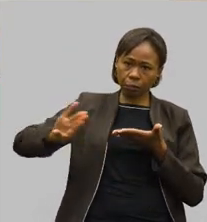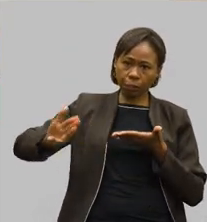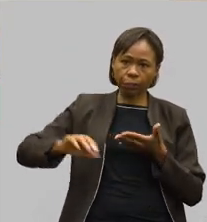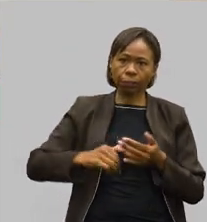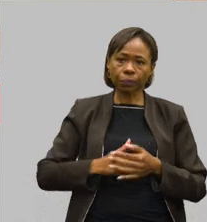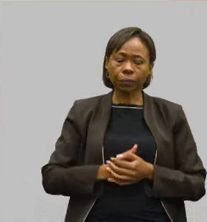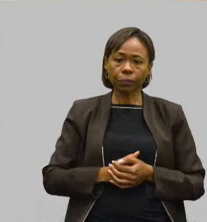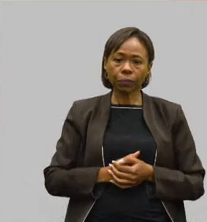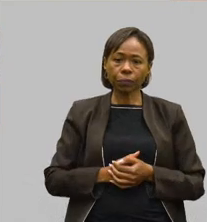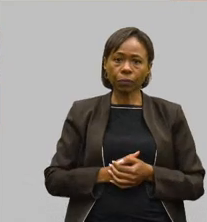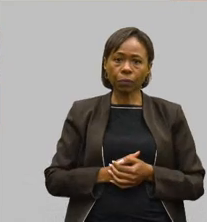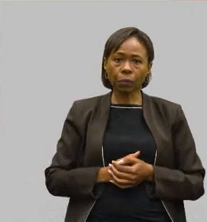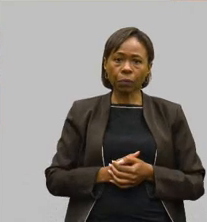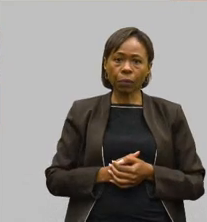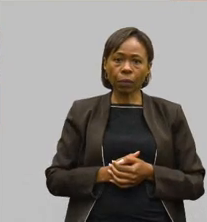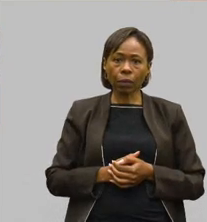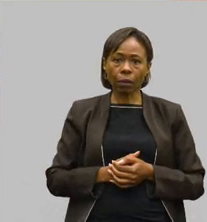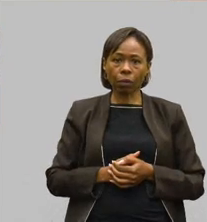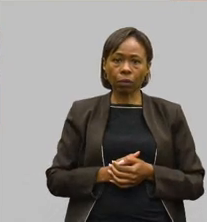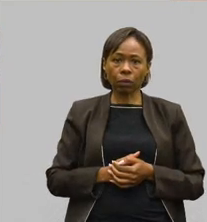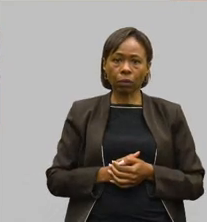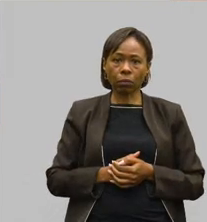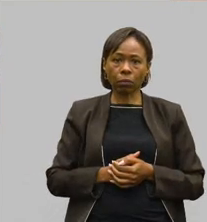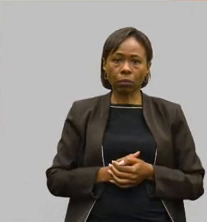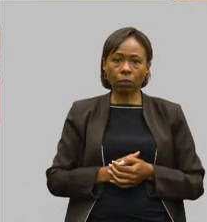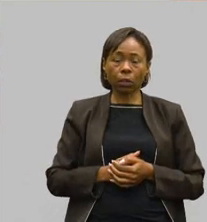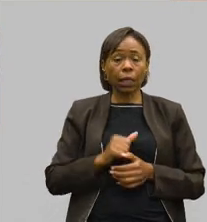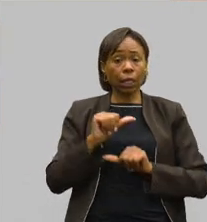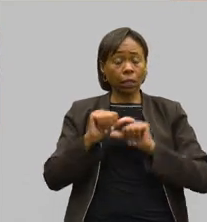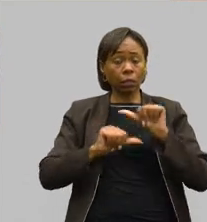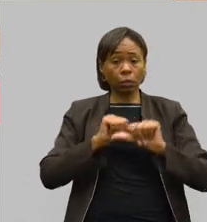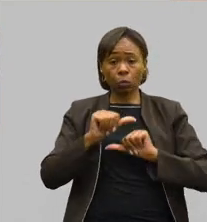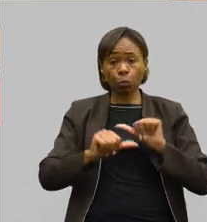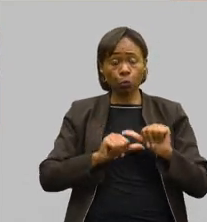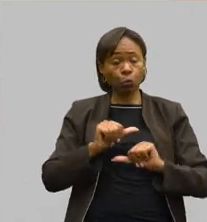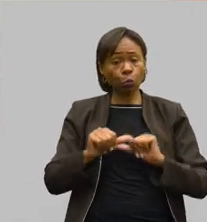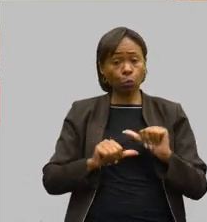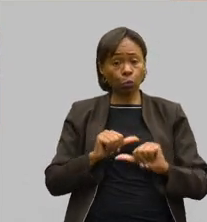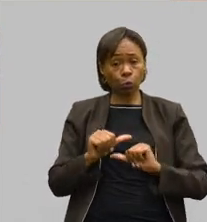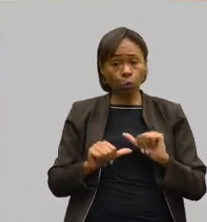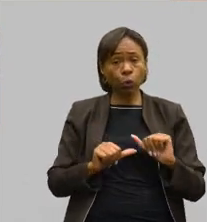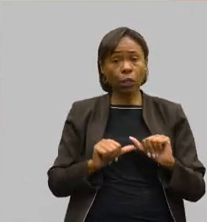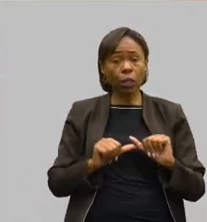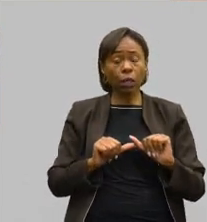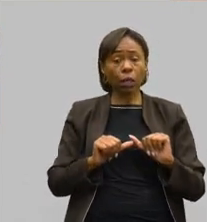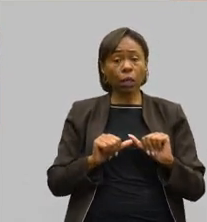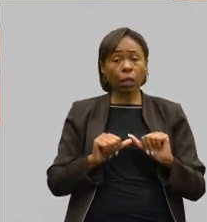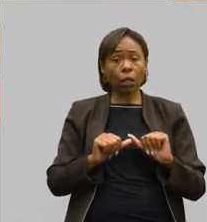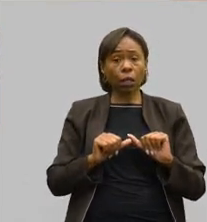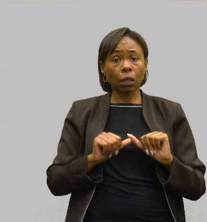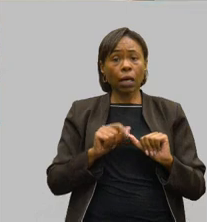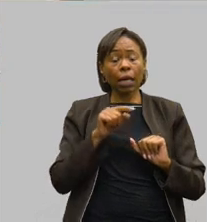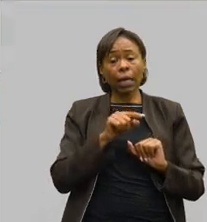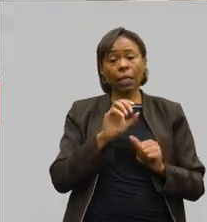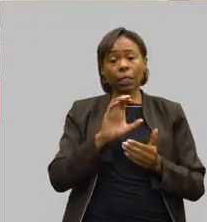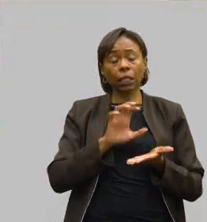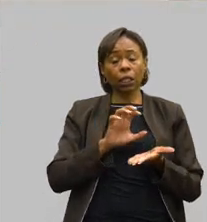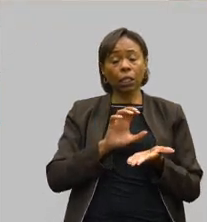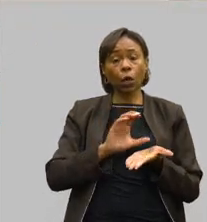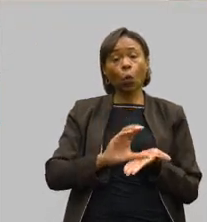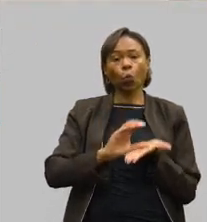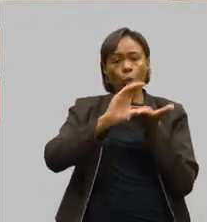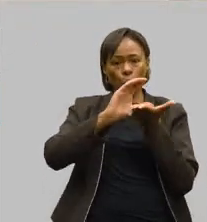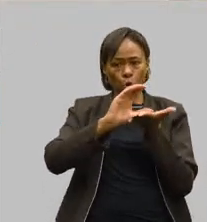ele exclui a participação do governo federal e muda completamente a composição desse conselho que precisa